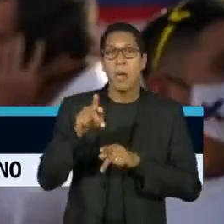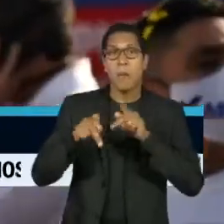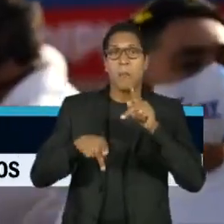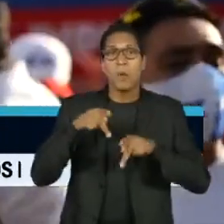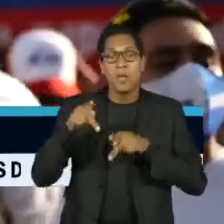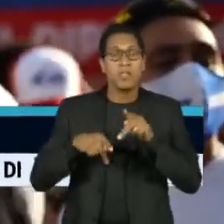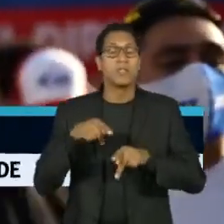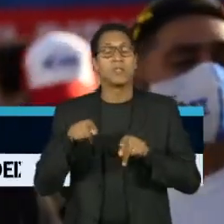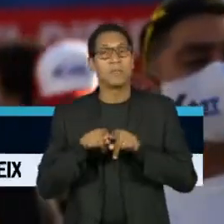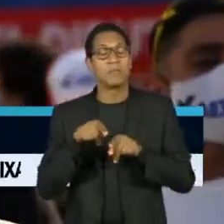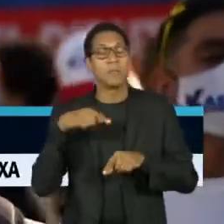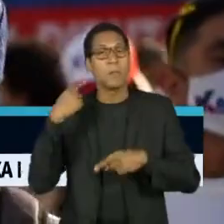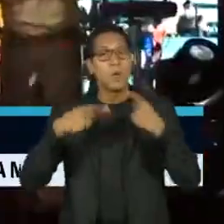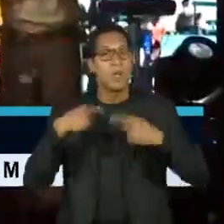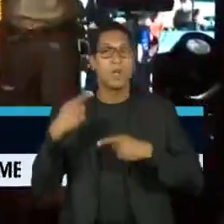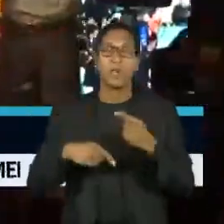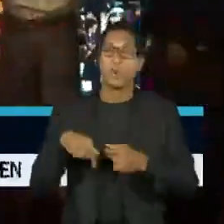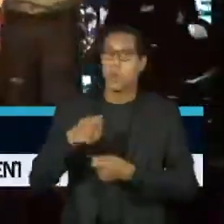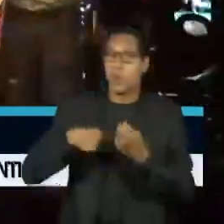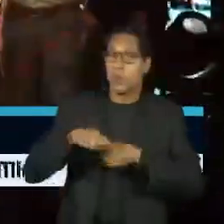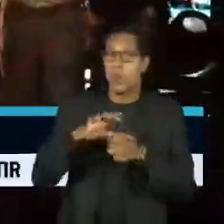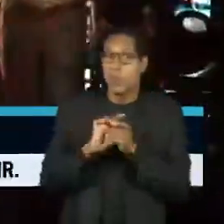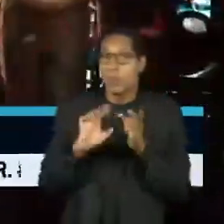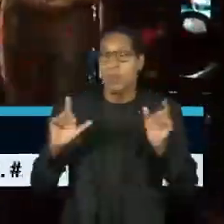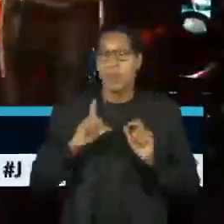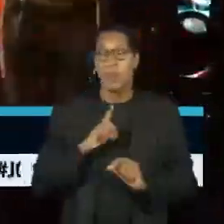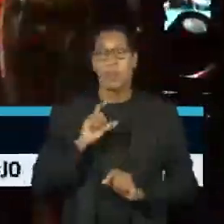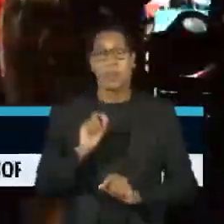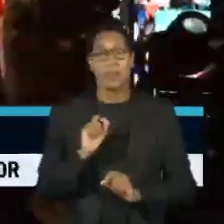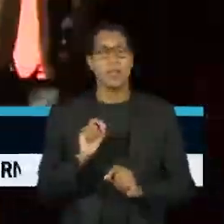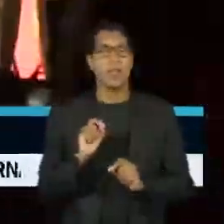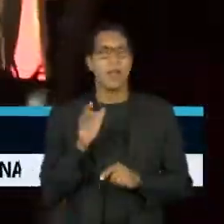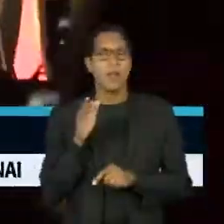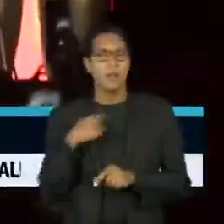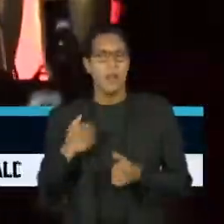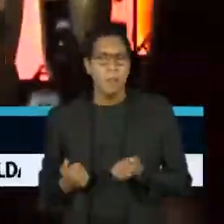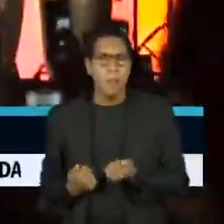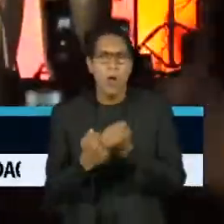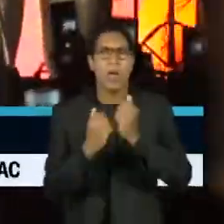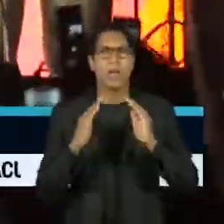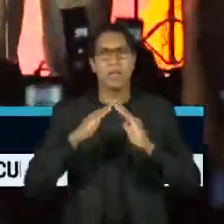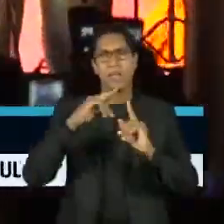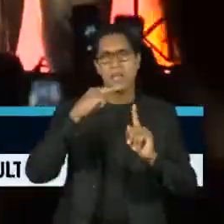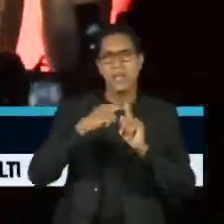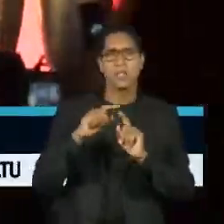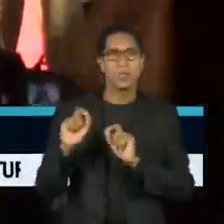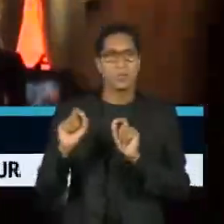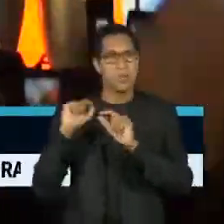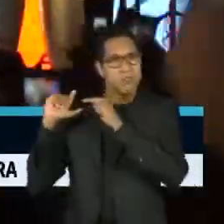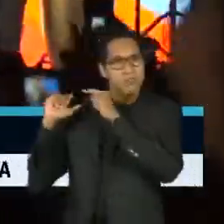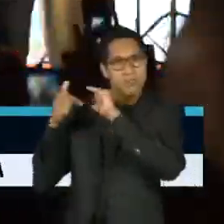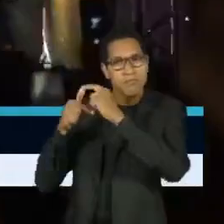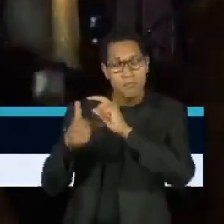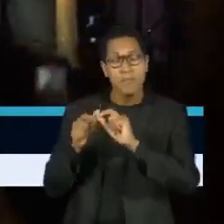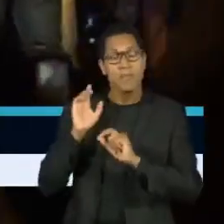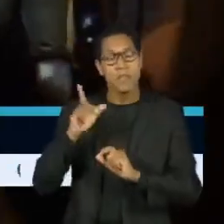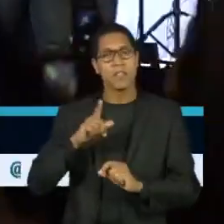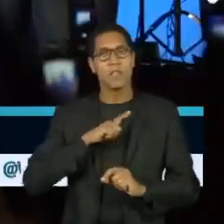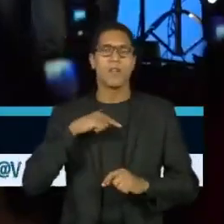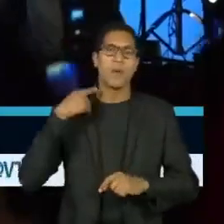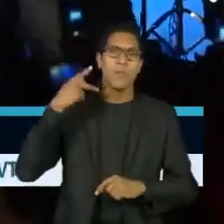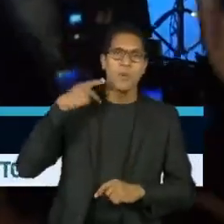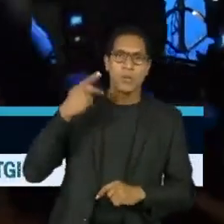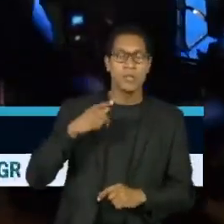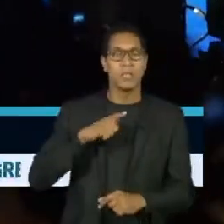atual. Ele é ultraconservador, é a favor da igreja mais próxima ao Estado e já defendeu políticas do